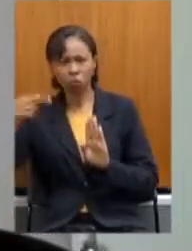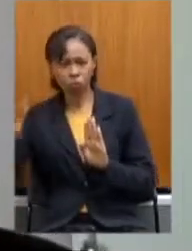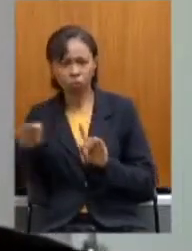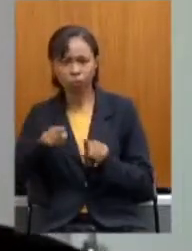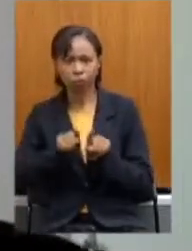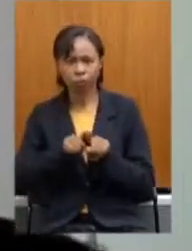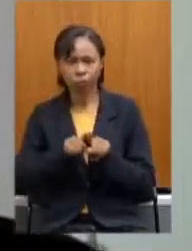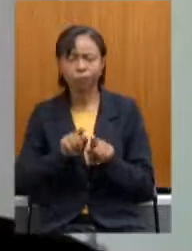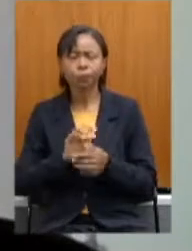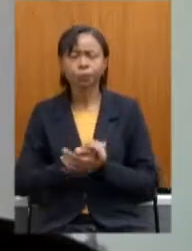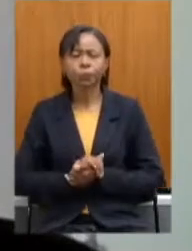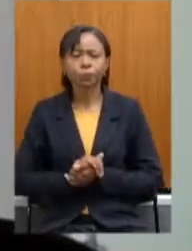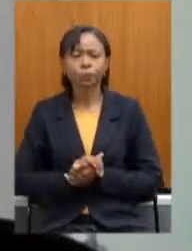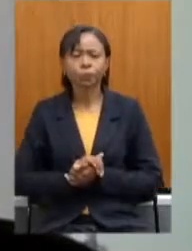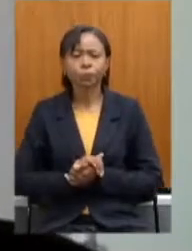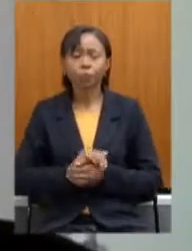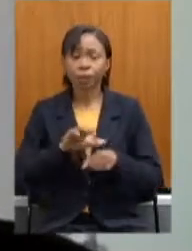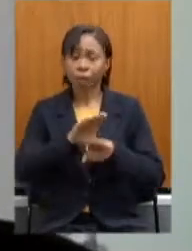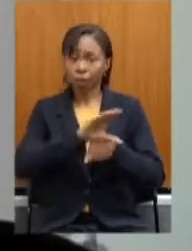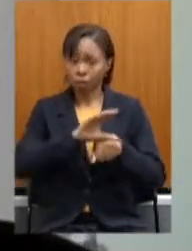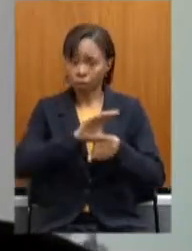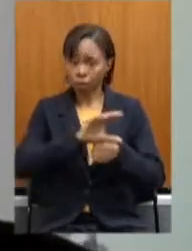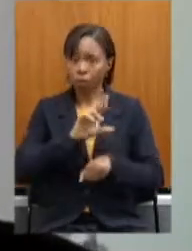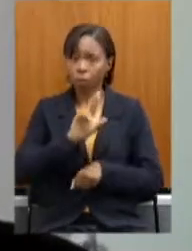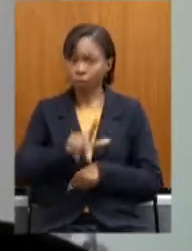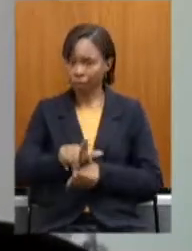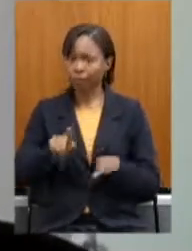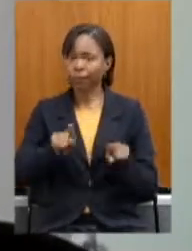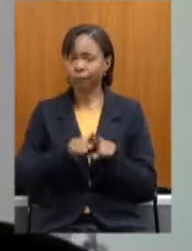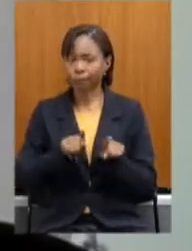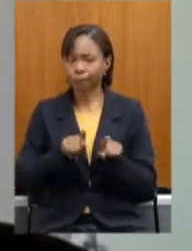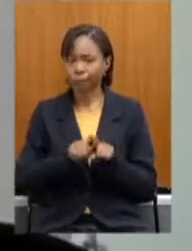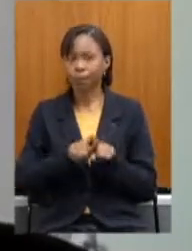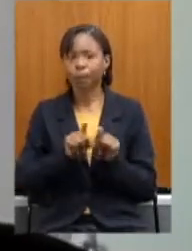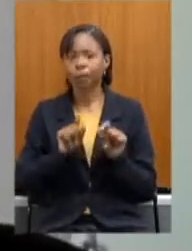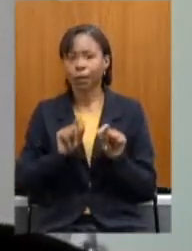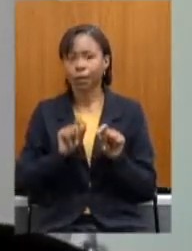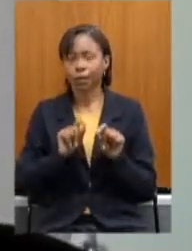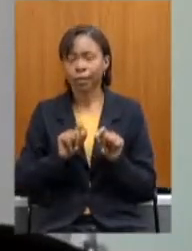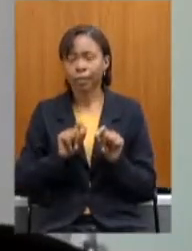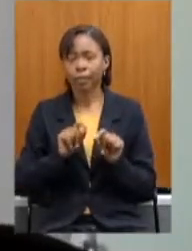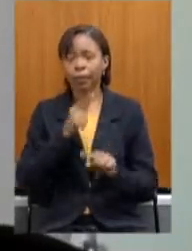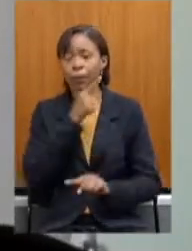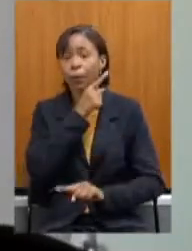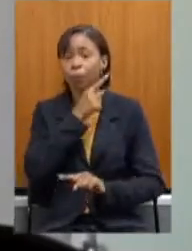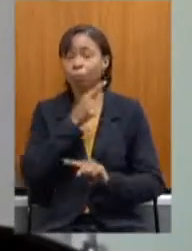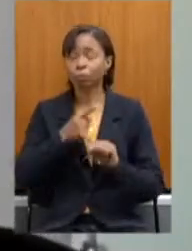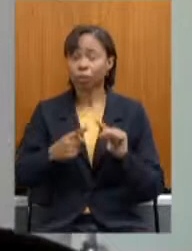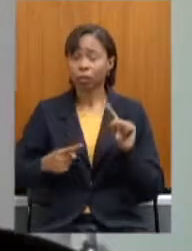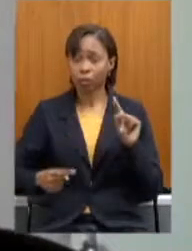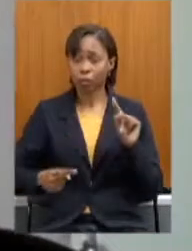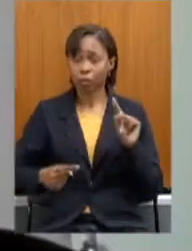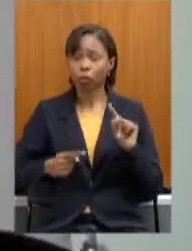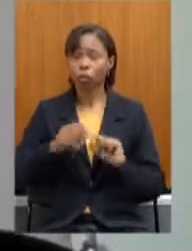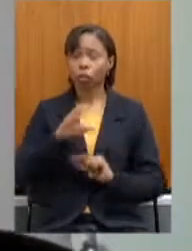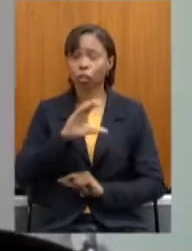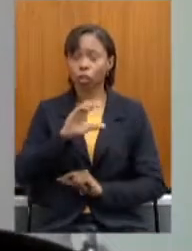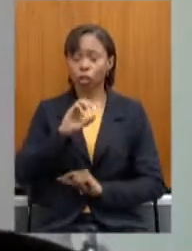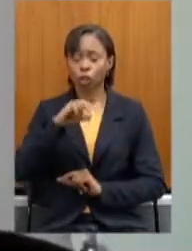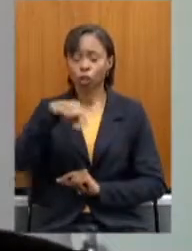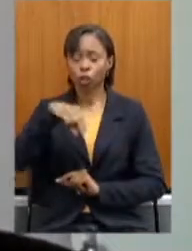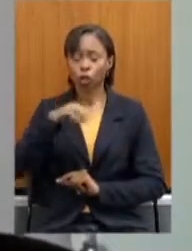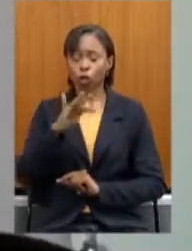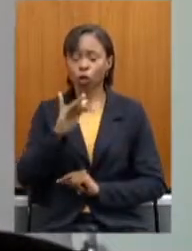A outra inconstitucionalidade do projeto é a violação do princípio da proibição do efeito de confisco. Contribuição